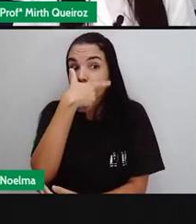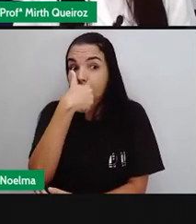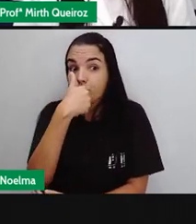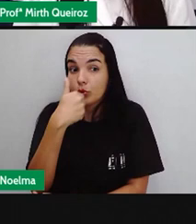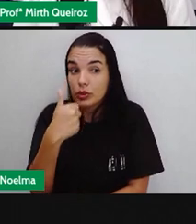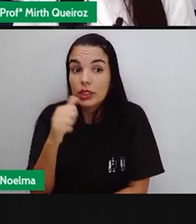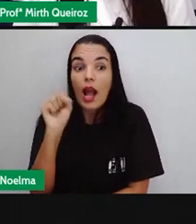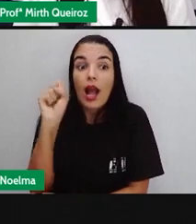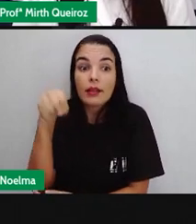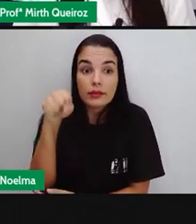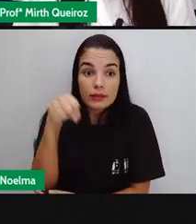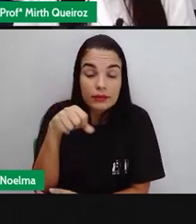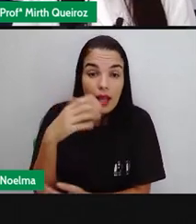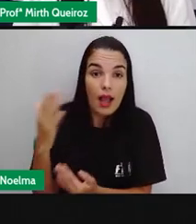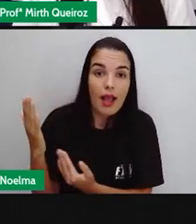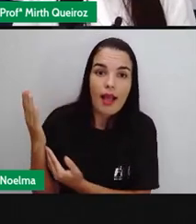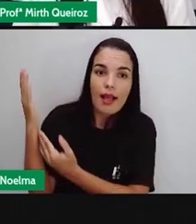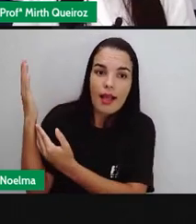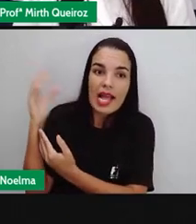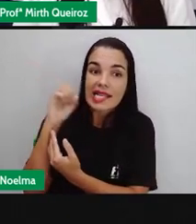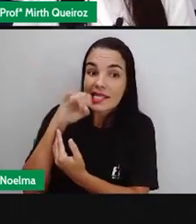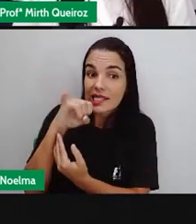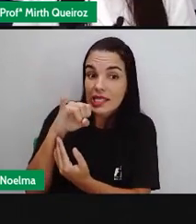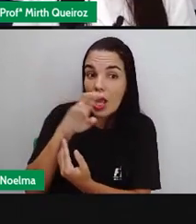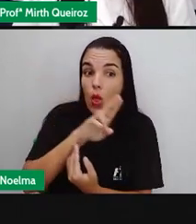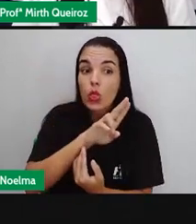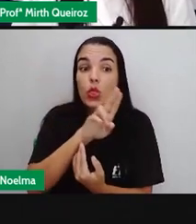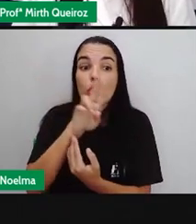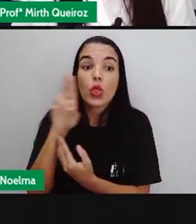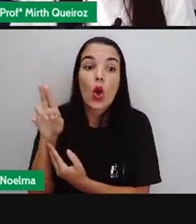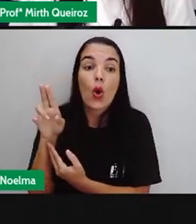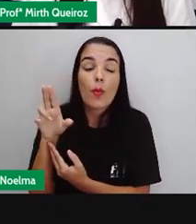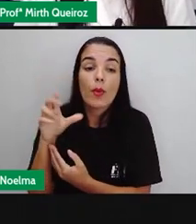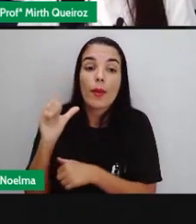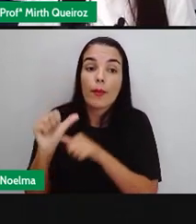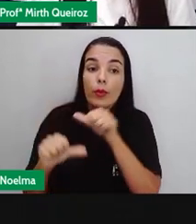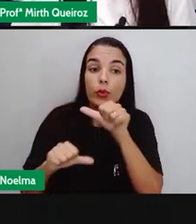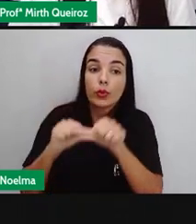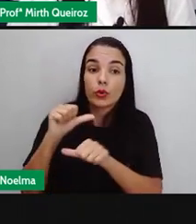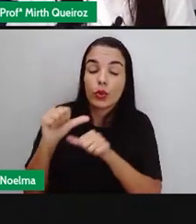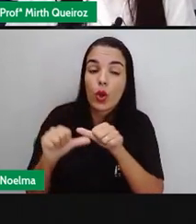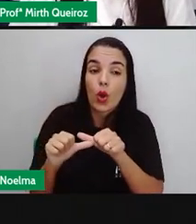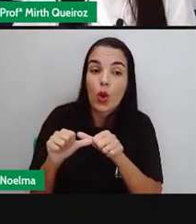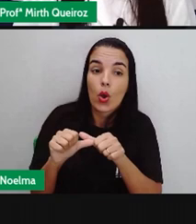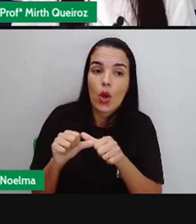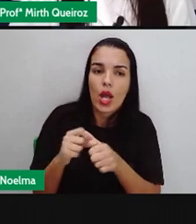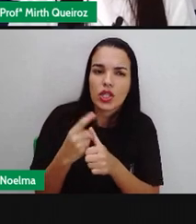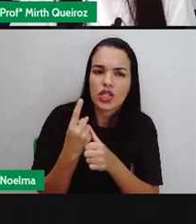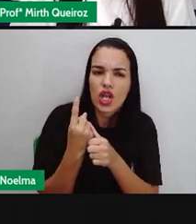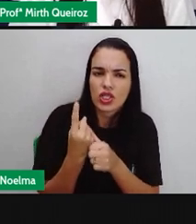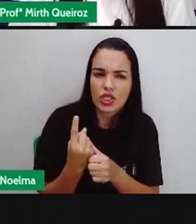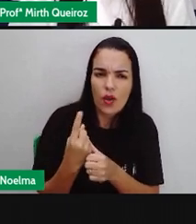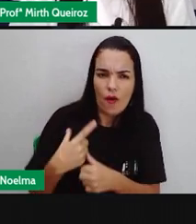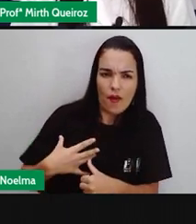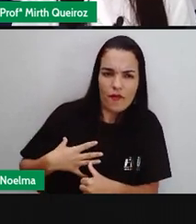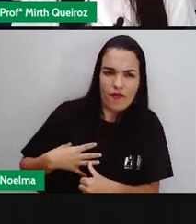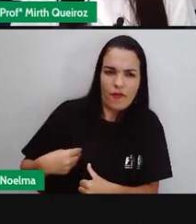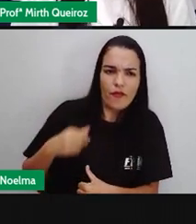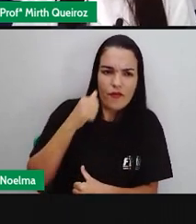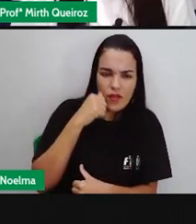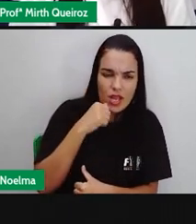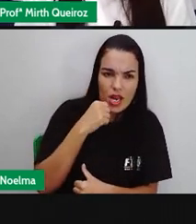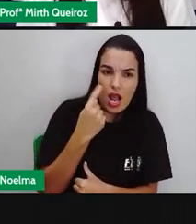Porque se a gente mudou o nome, filhas, tudo que vier acompanhando esse nome,